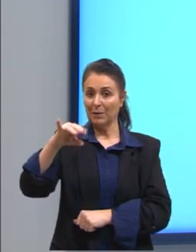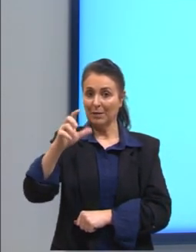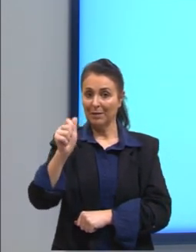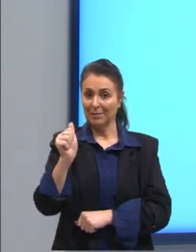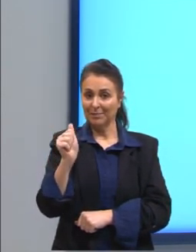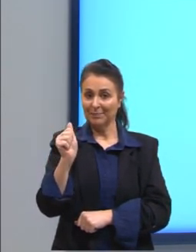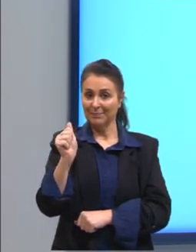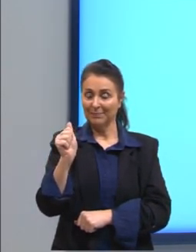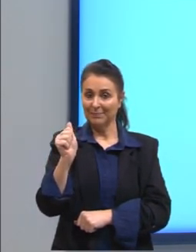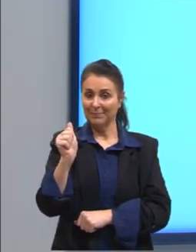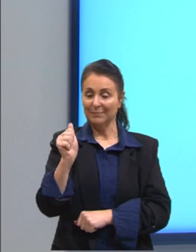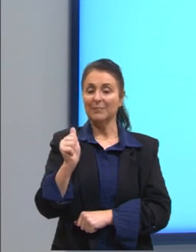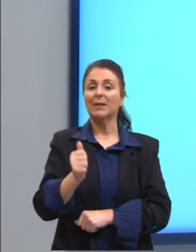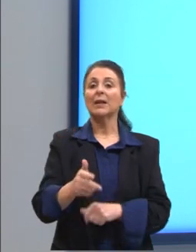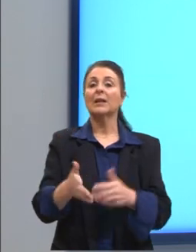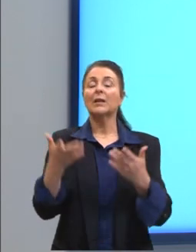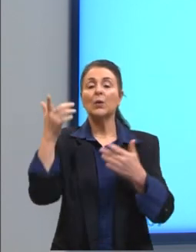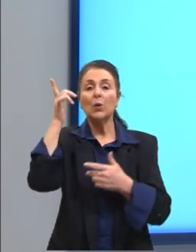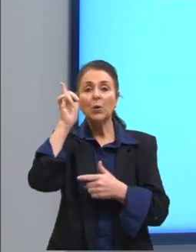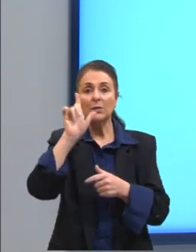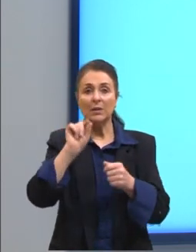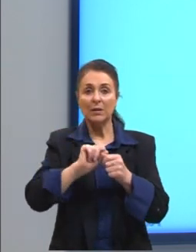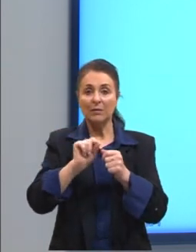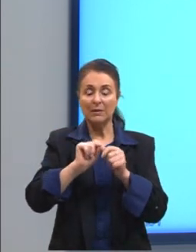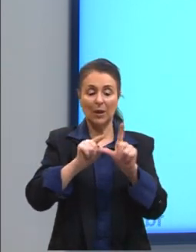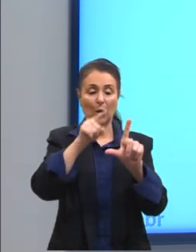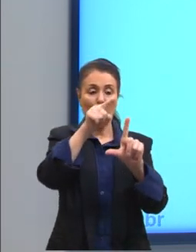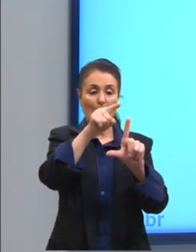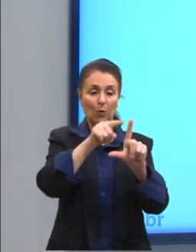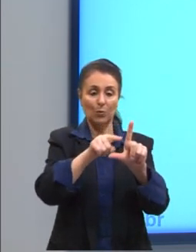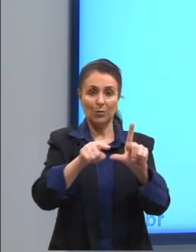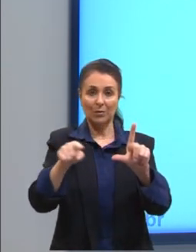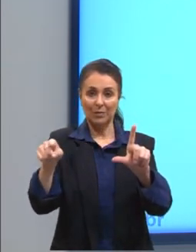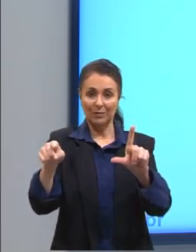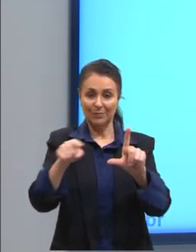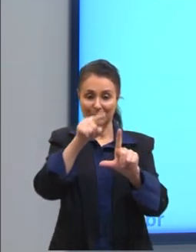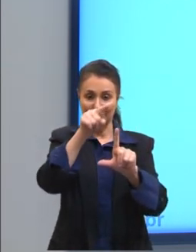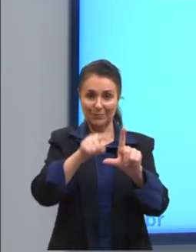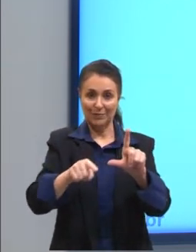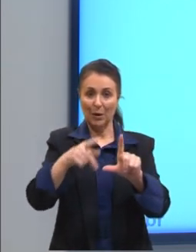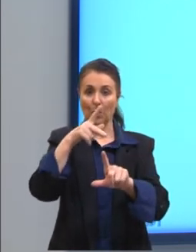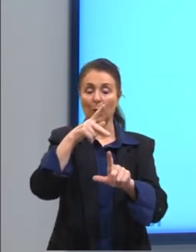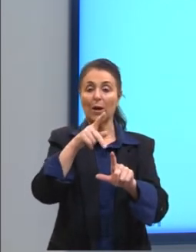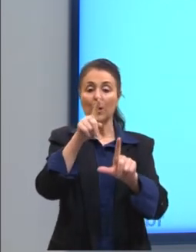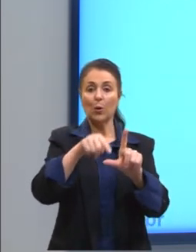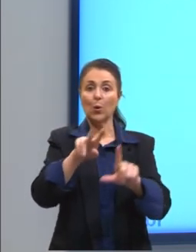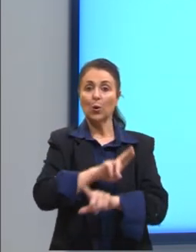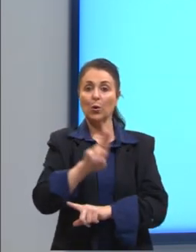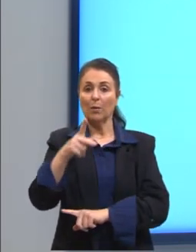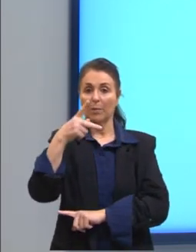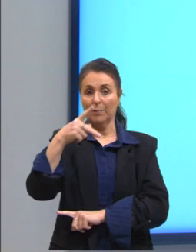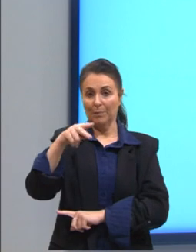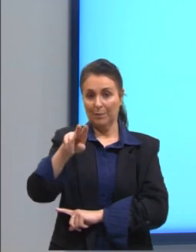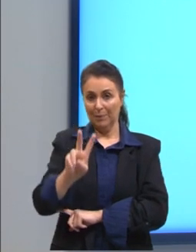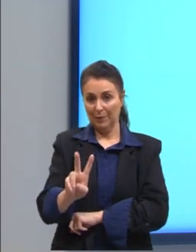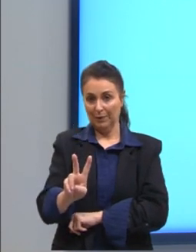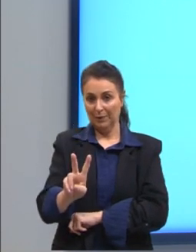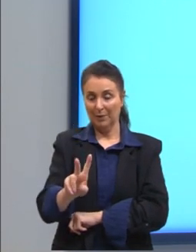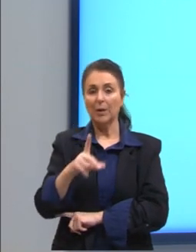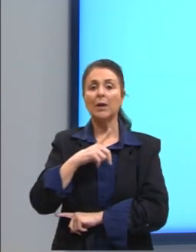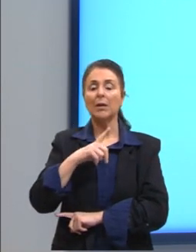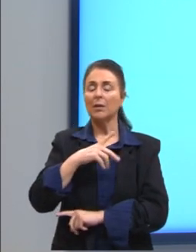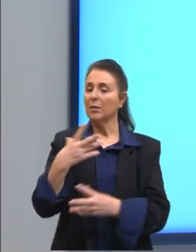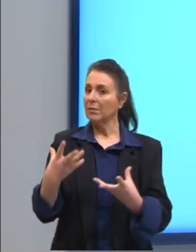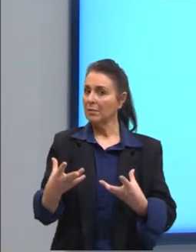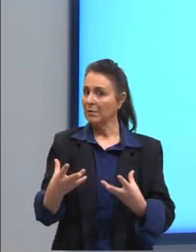Aqui a gente consegue fazer um gráfico, que a gente chama de gráfico PV. Ele é bem comum. Aparece bastante